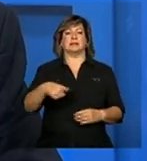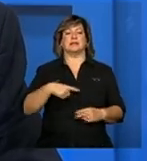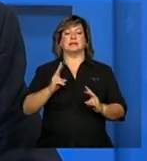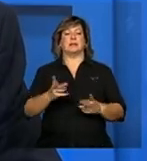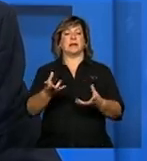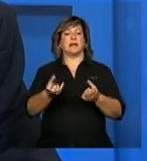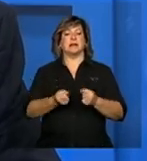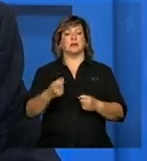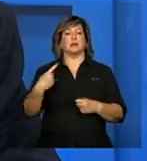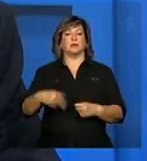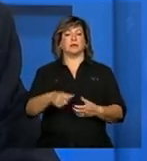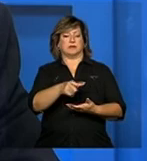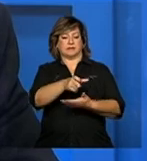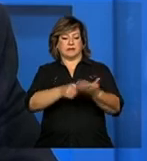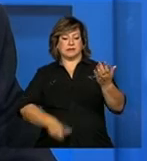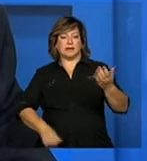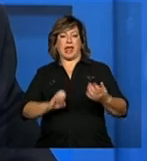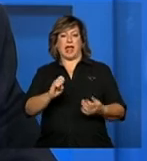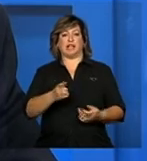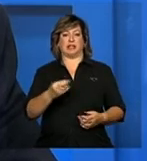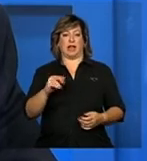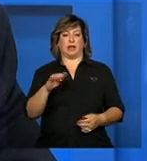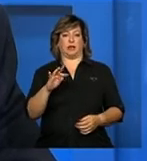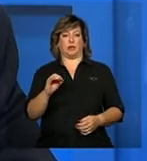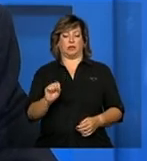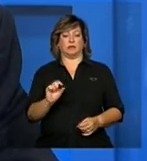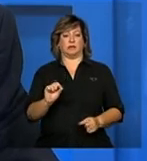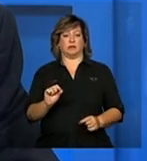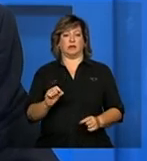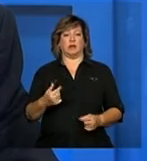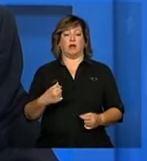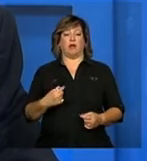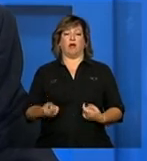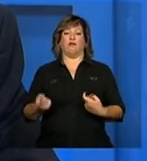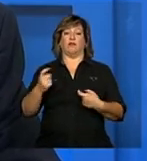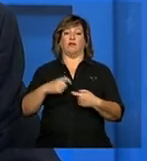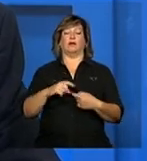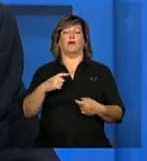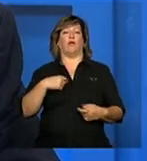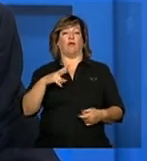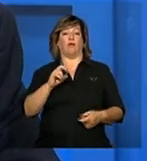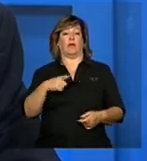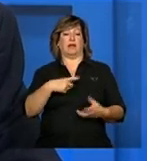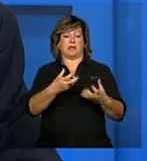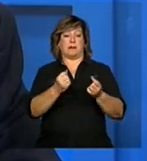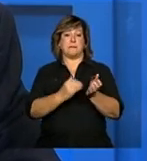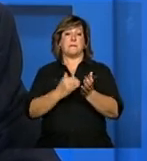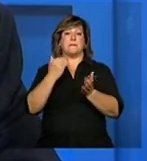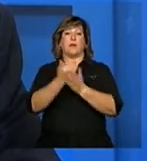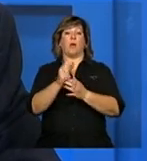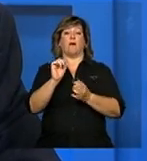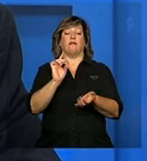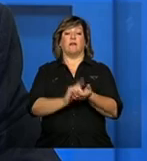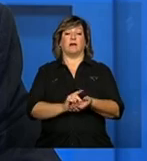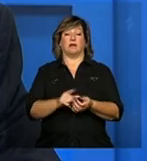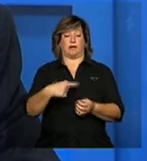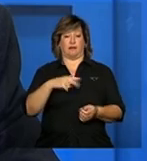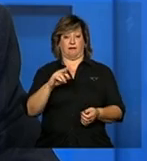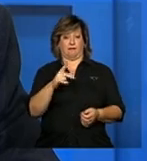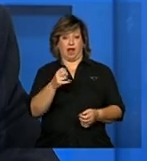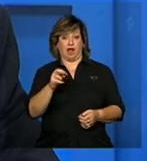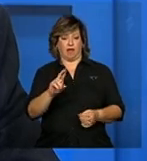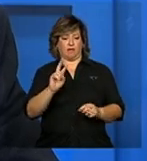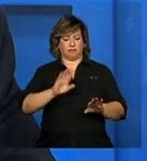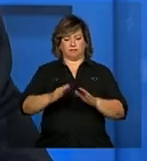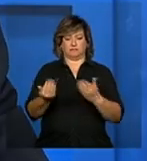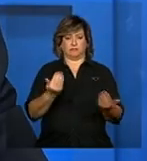extratos ou seja vou ter recebido mais do que de fato foi recebido levando em consideração que o valor a ser reprogramado vai ser